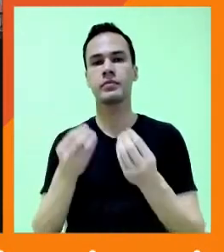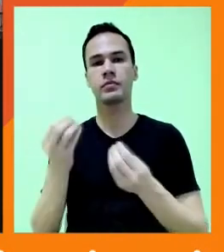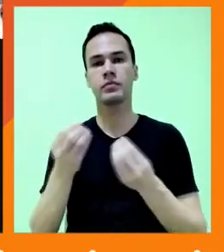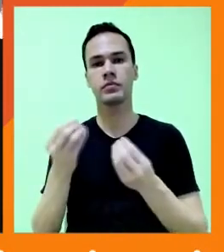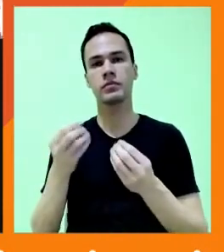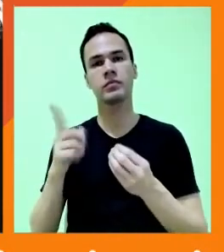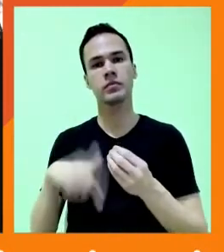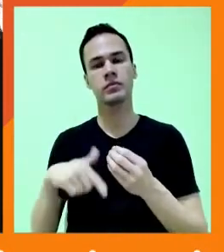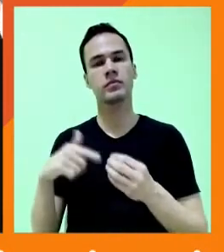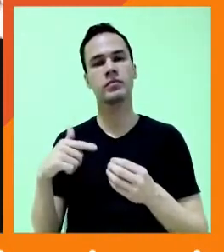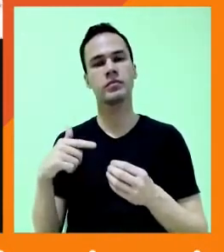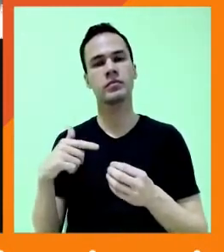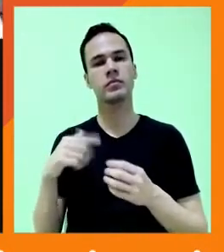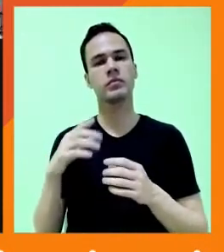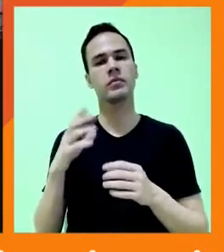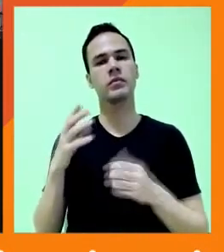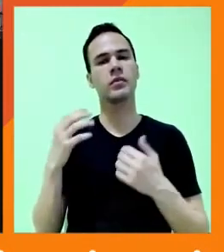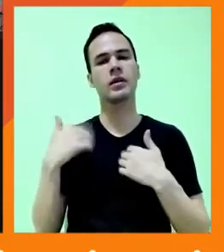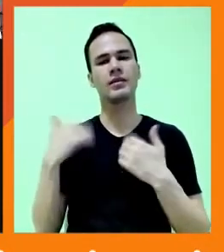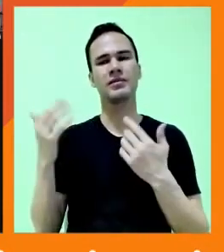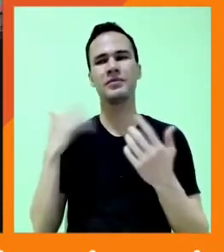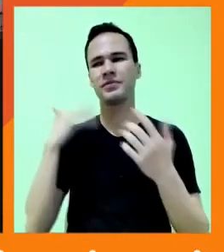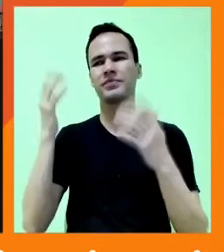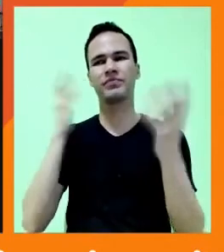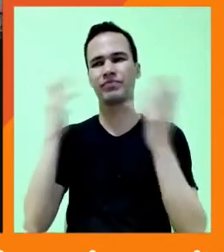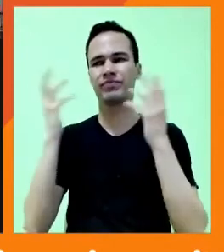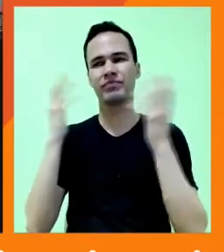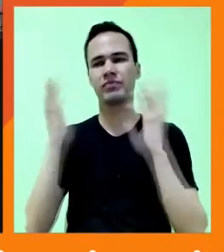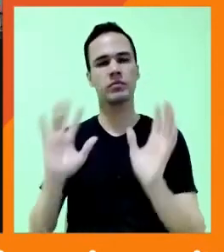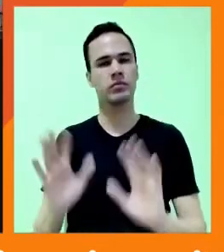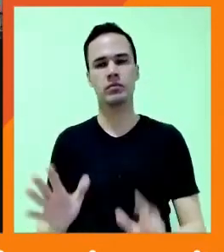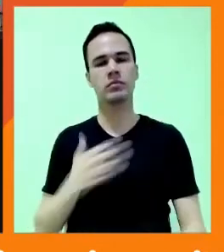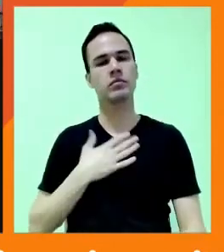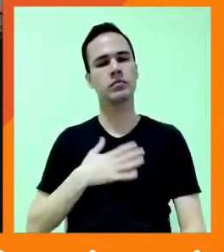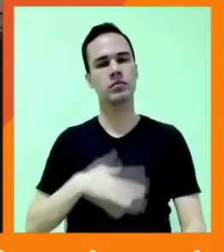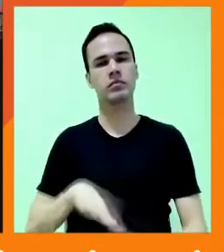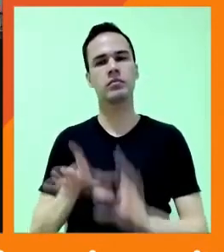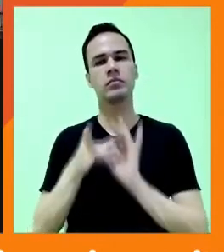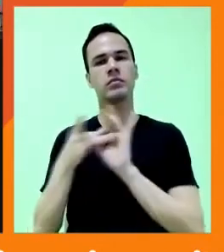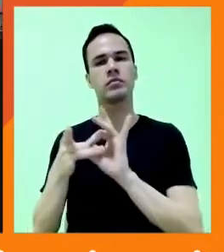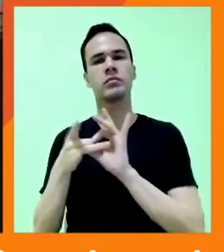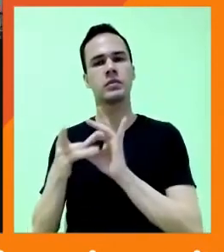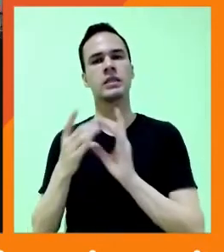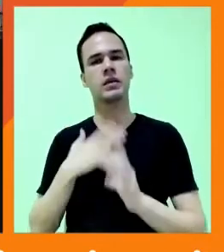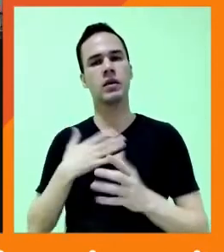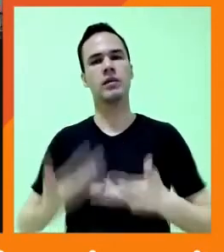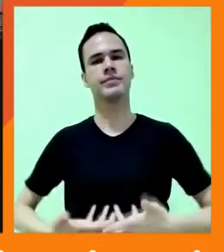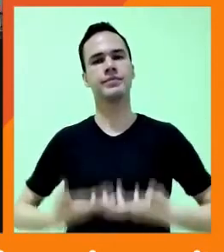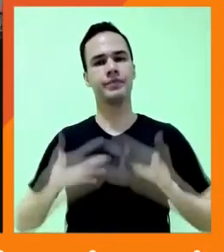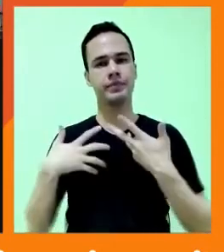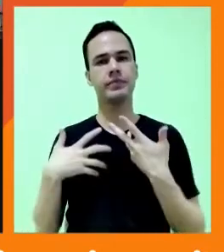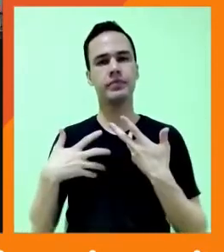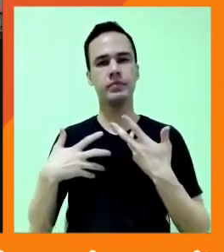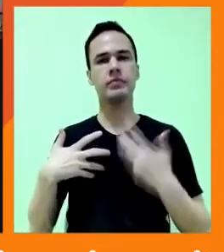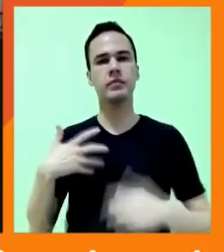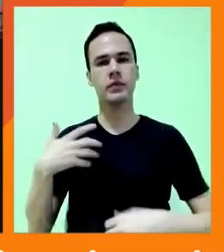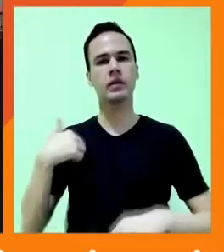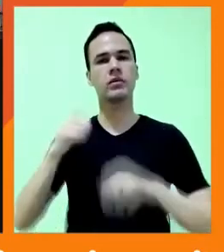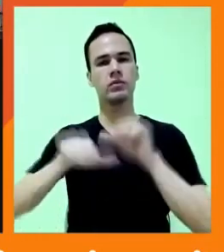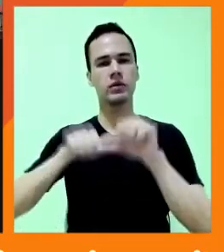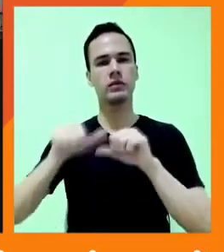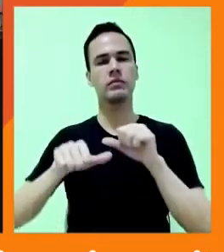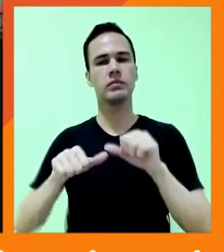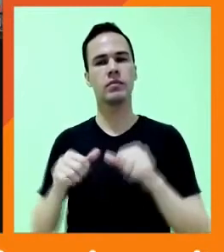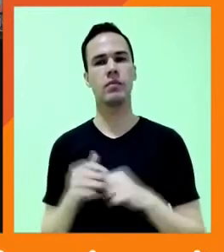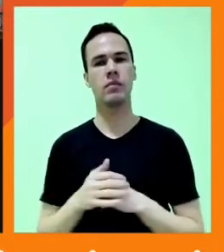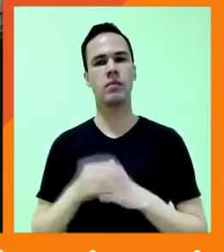sem tanta turbulência? Como é que a gente nos conecta com o que nos engrandece, com o que nos transforma? Como é que a gente